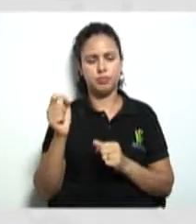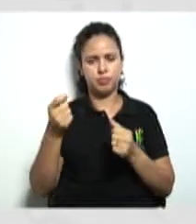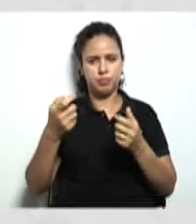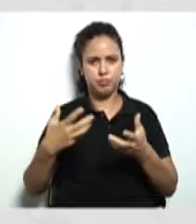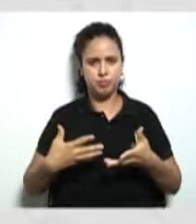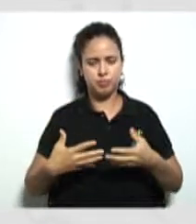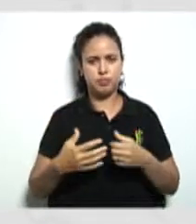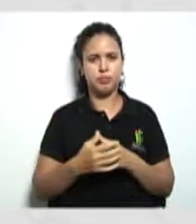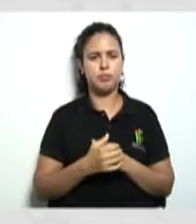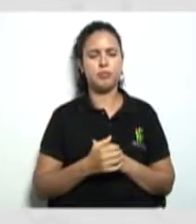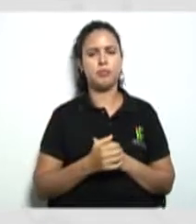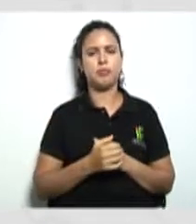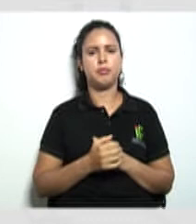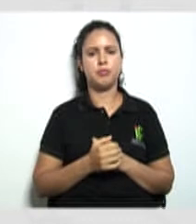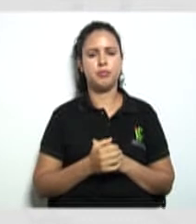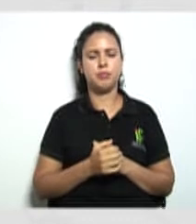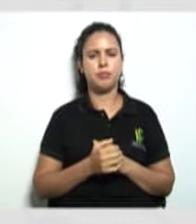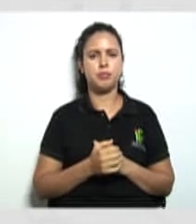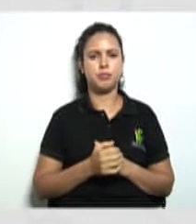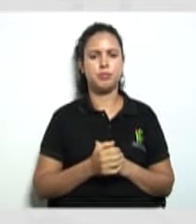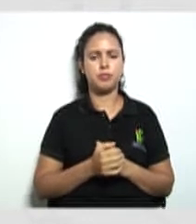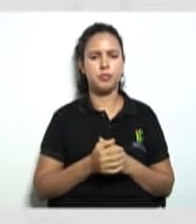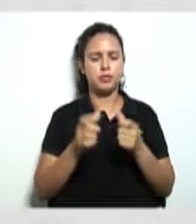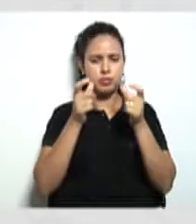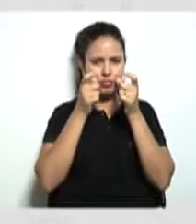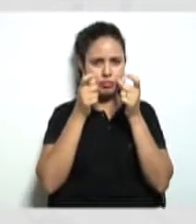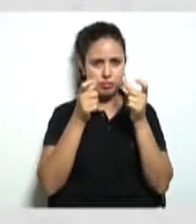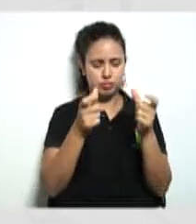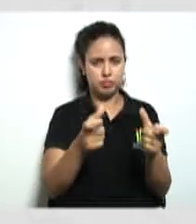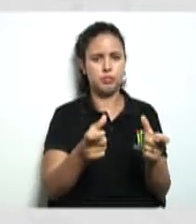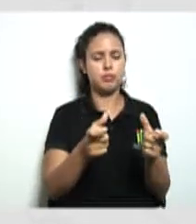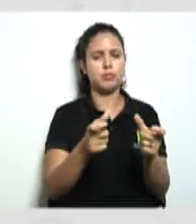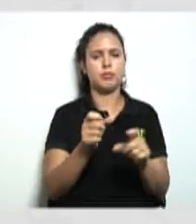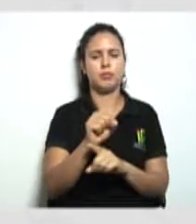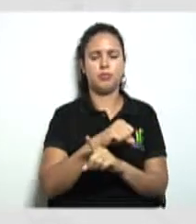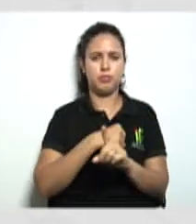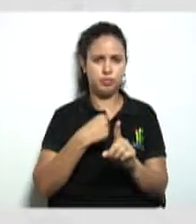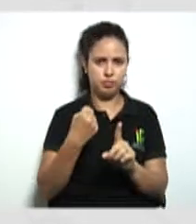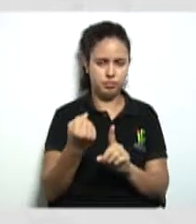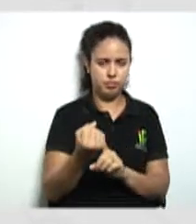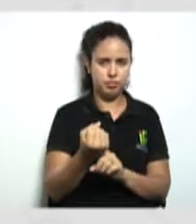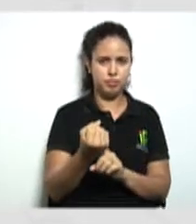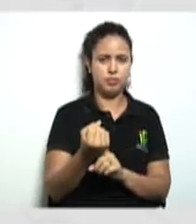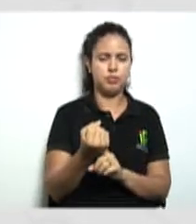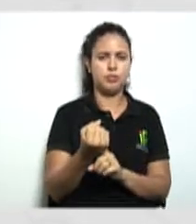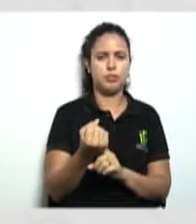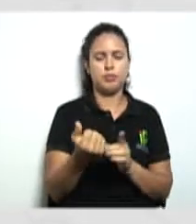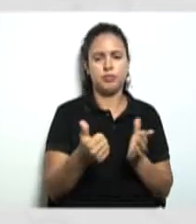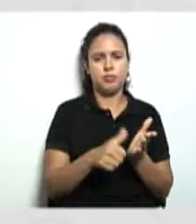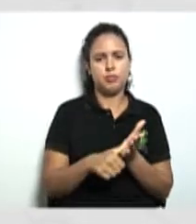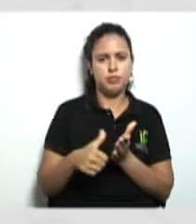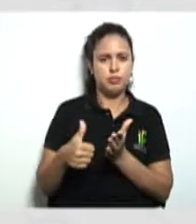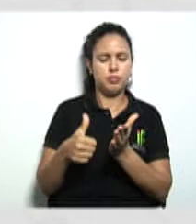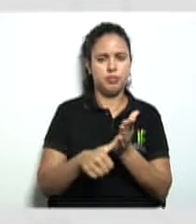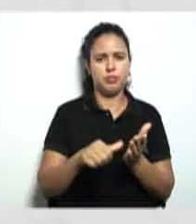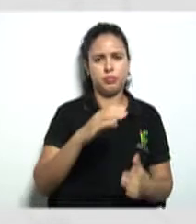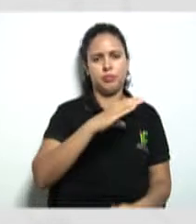outros componentes de interesse da sociedade cooperativa